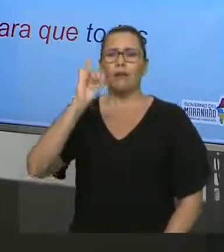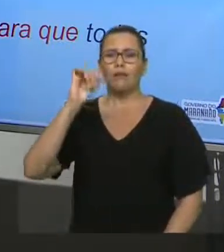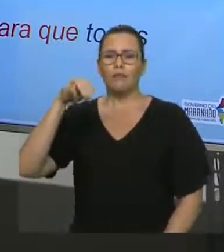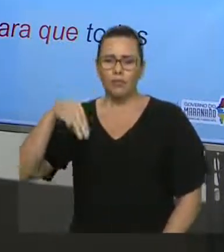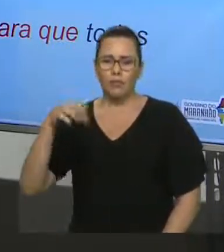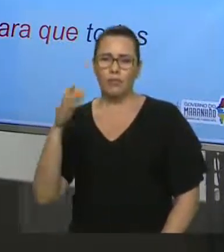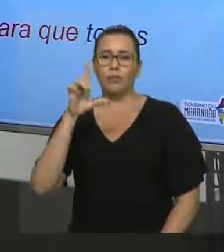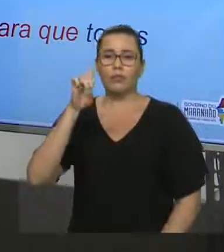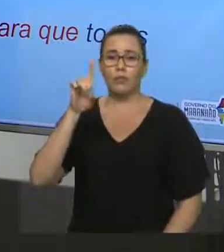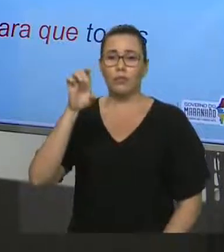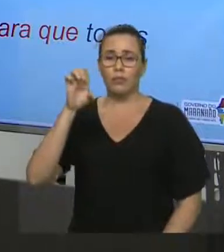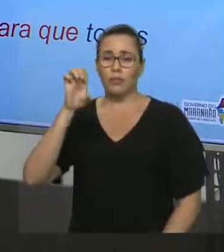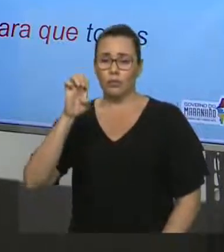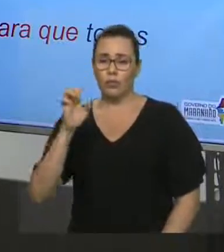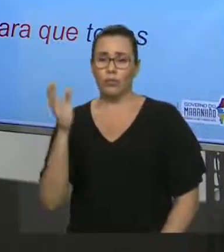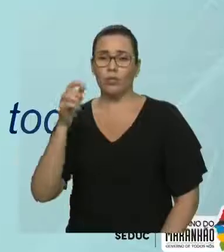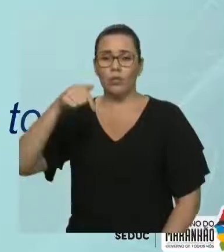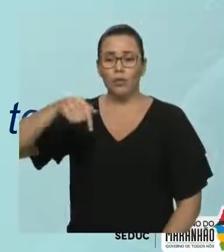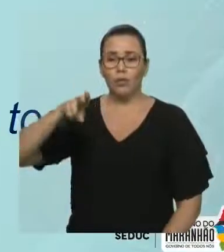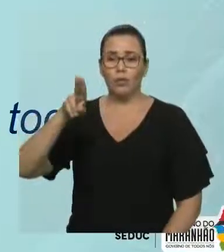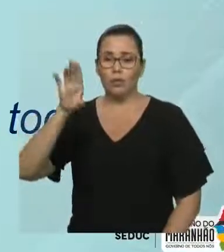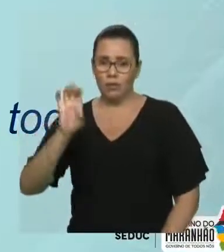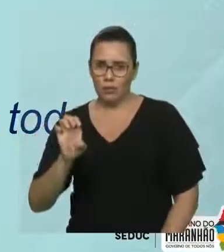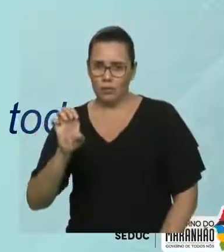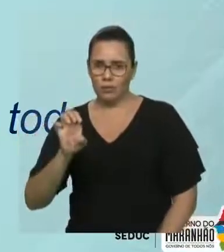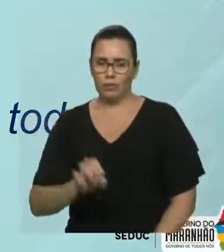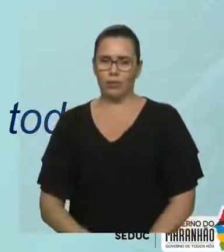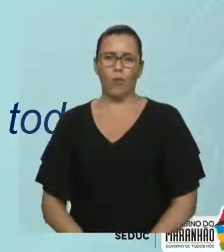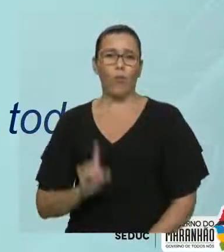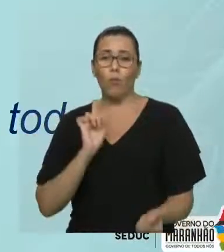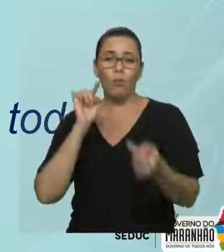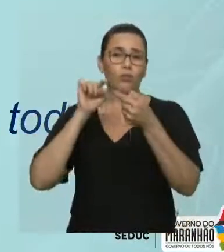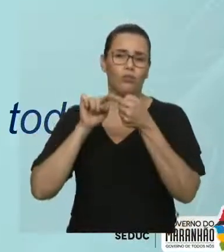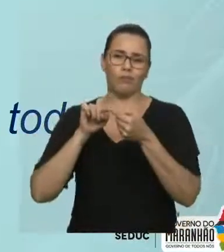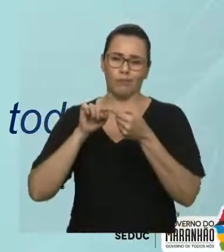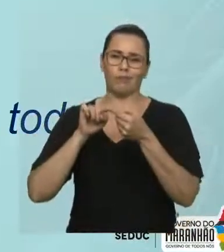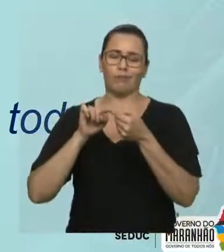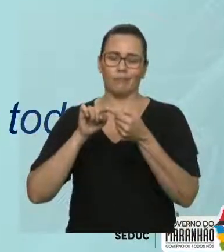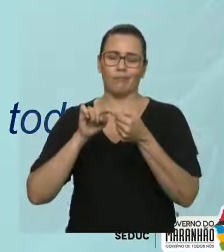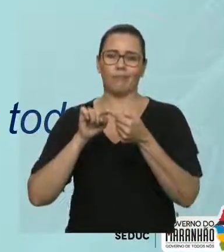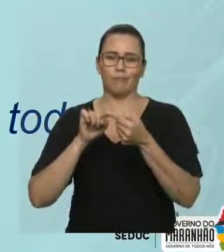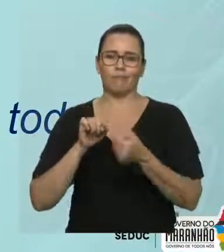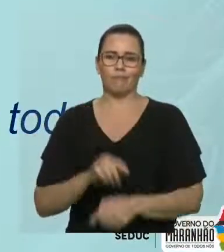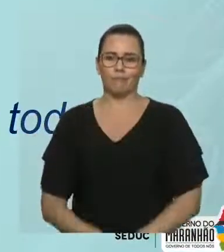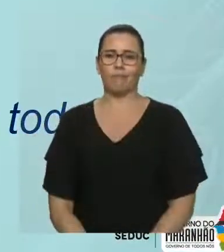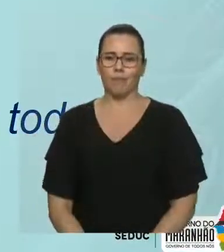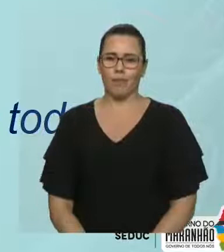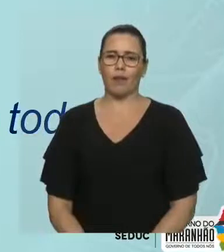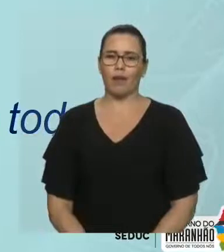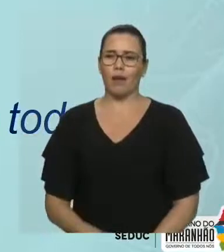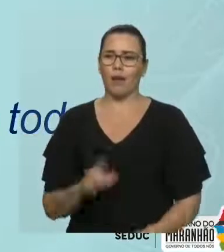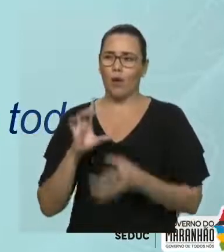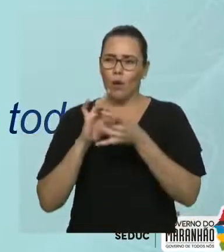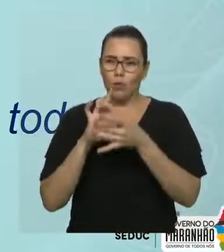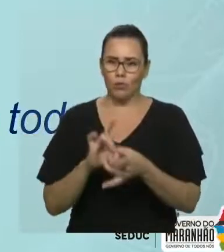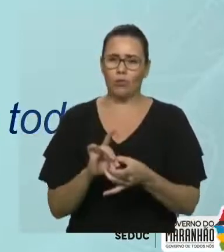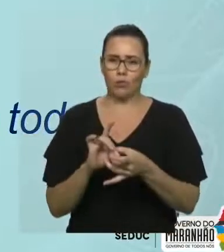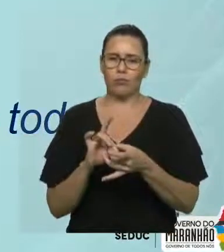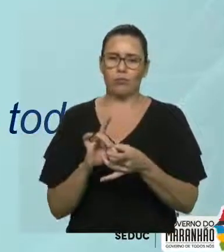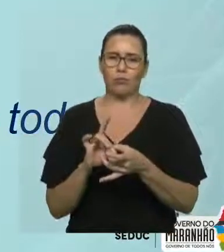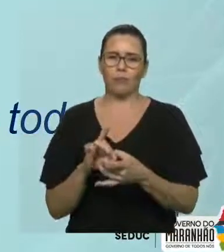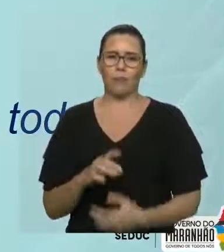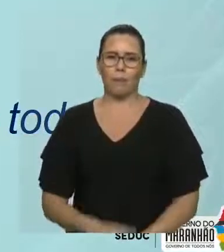Afim de. Ou seja, com o objetivo de. É sempre separado. E aí estou diante da conjunção concessiva. Fechou?